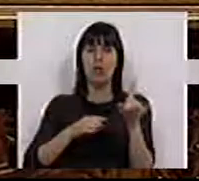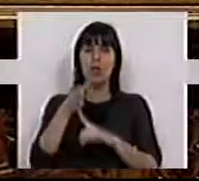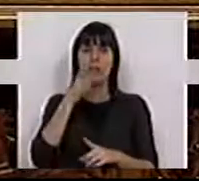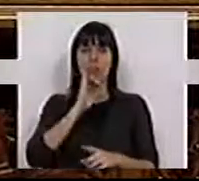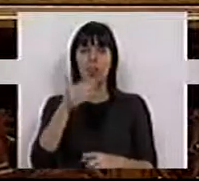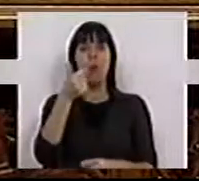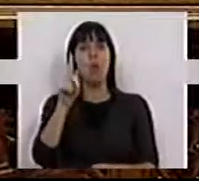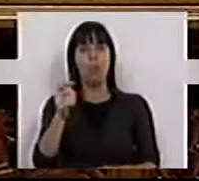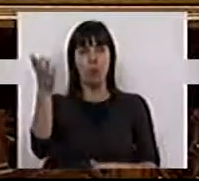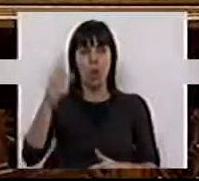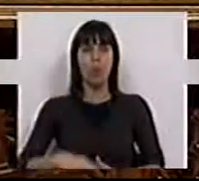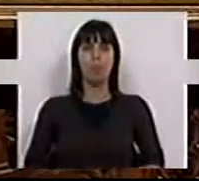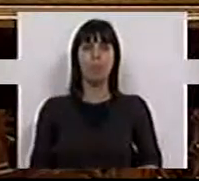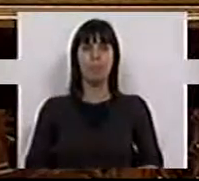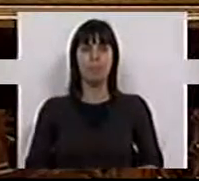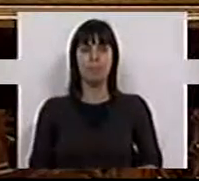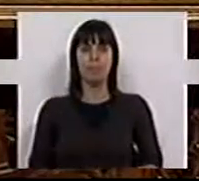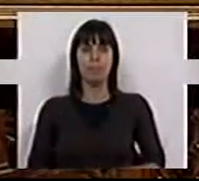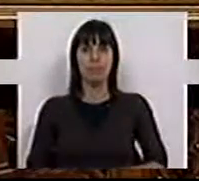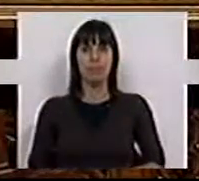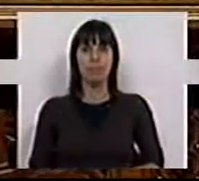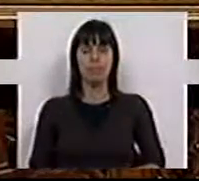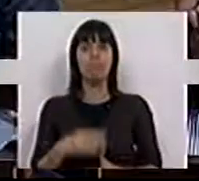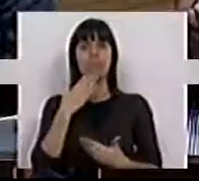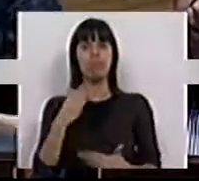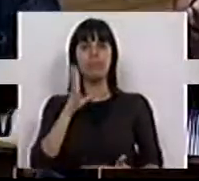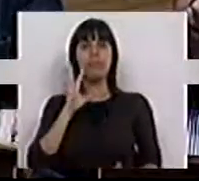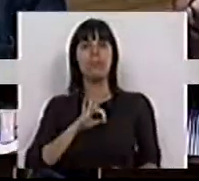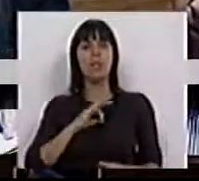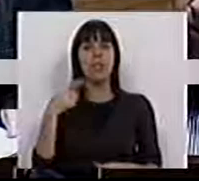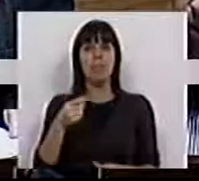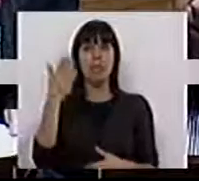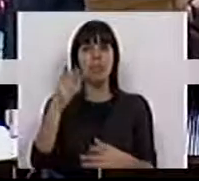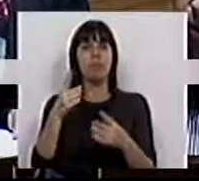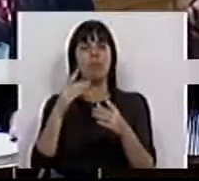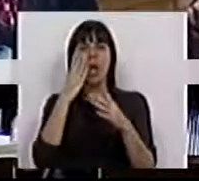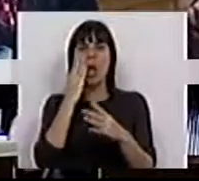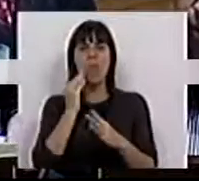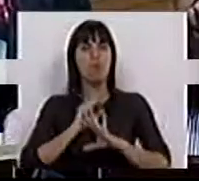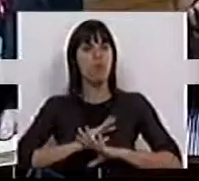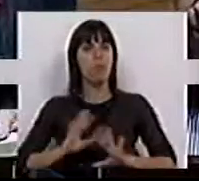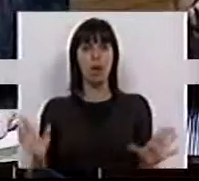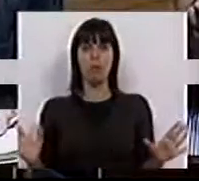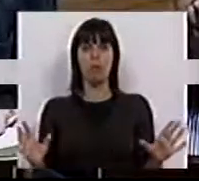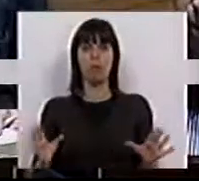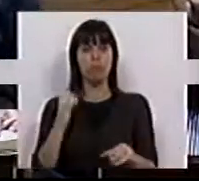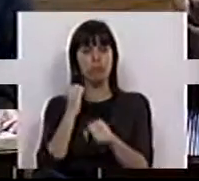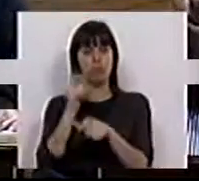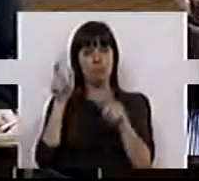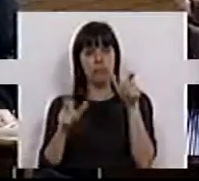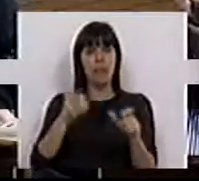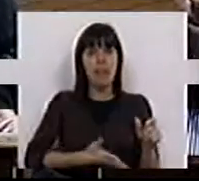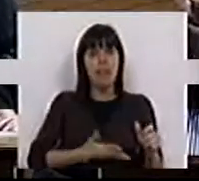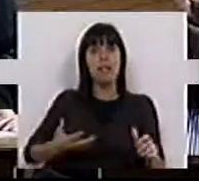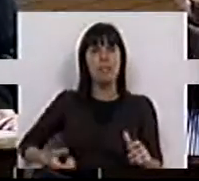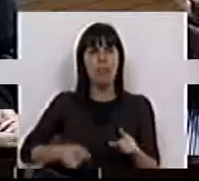Deputada pelo Bloco de Esquerda. Muito obrigada, Senhora Presidente. É um escândalo que trabalhadores